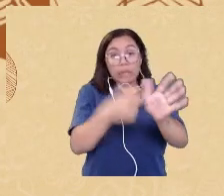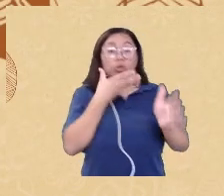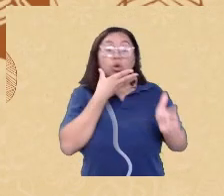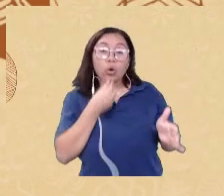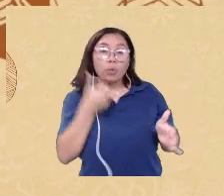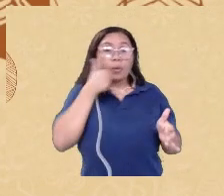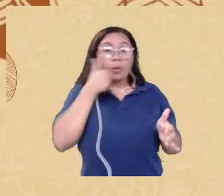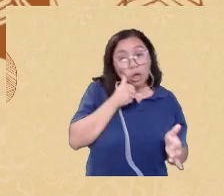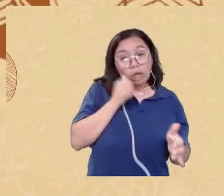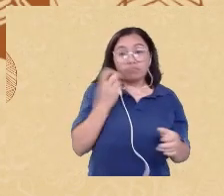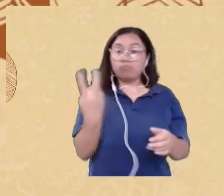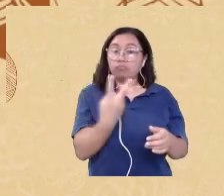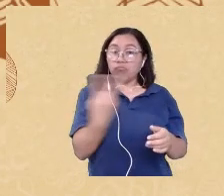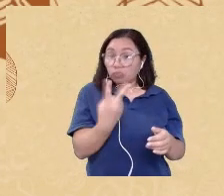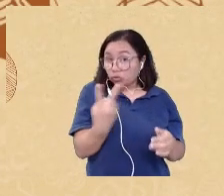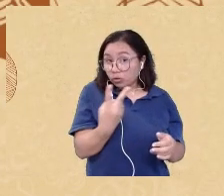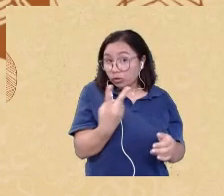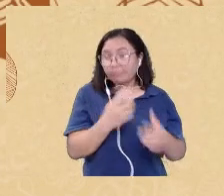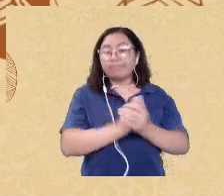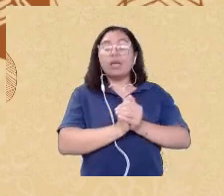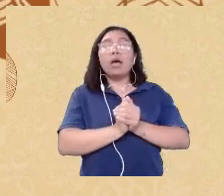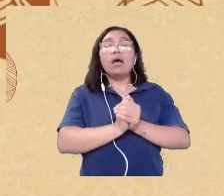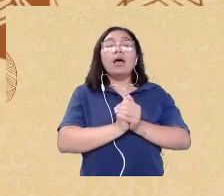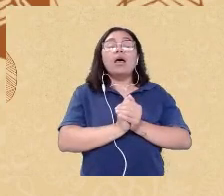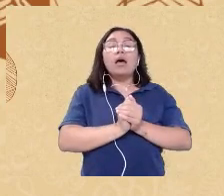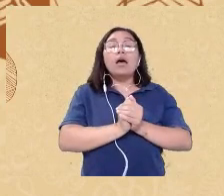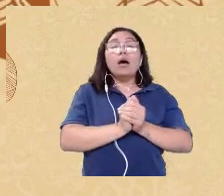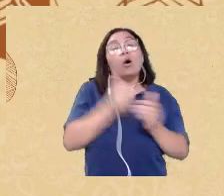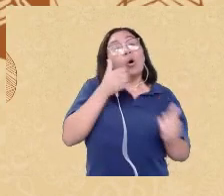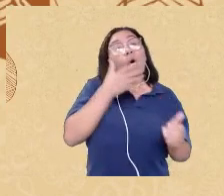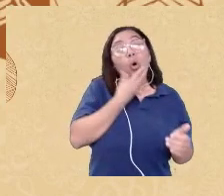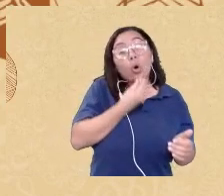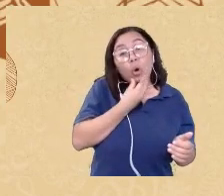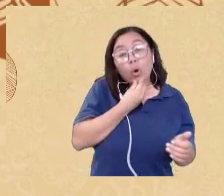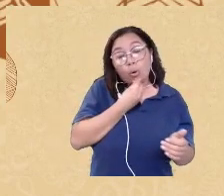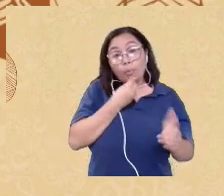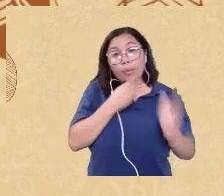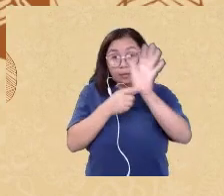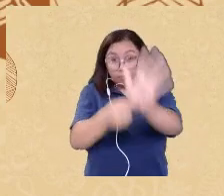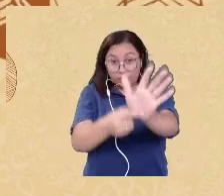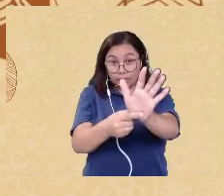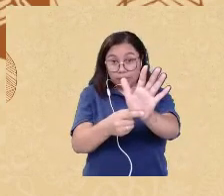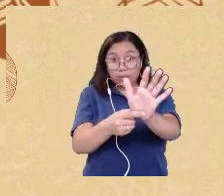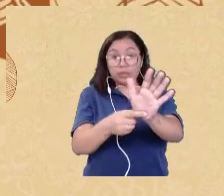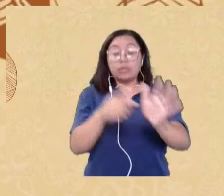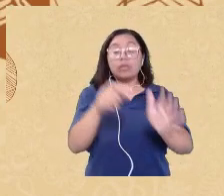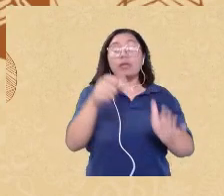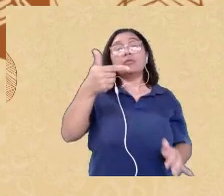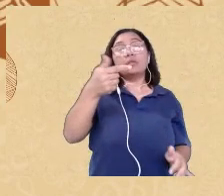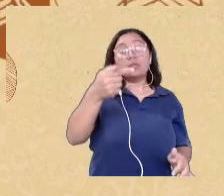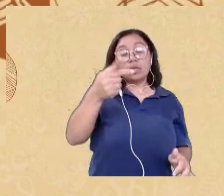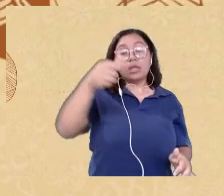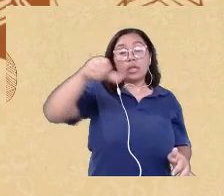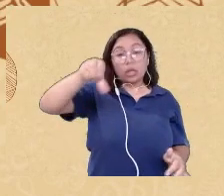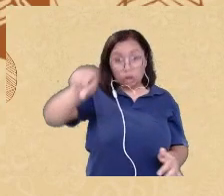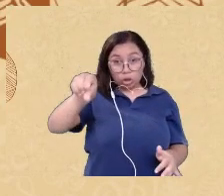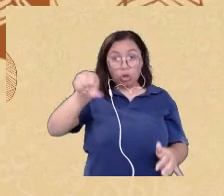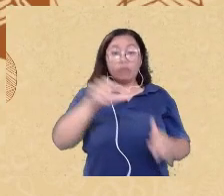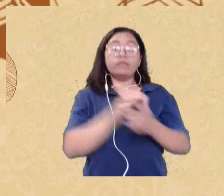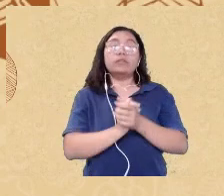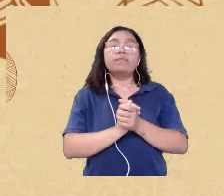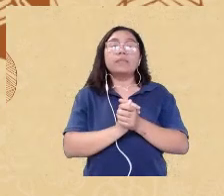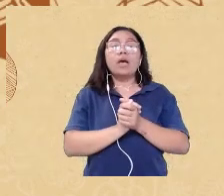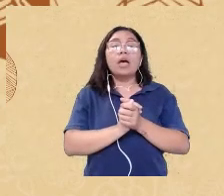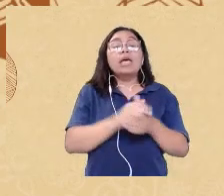sexo homem foi apareceu 79 vezes e mulher representada pela letra M